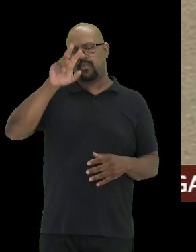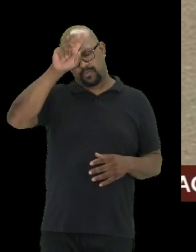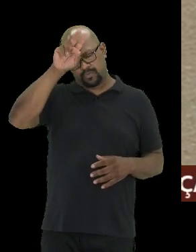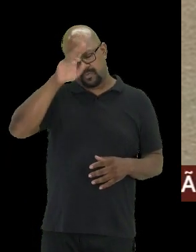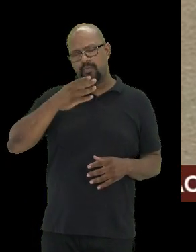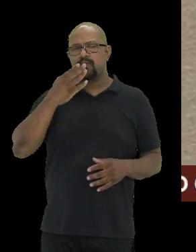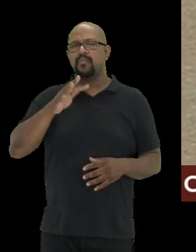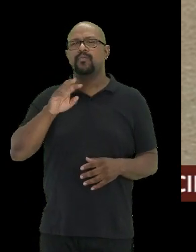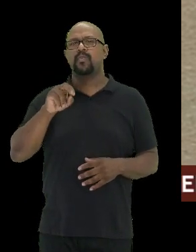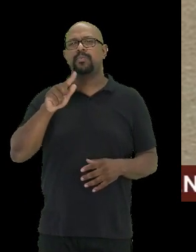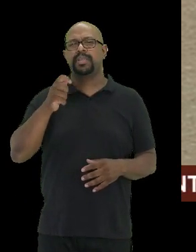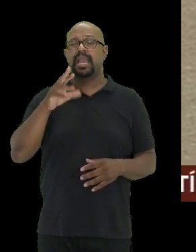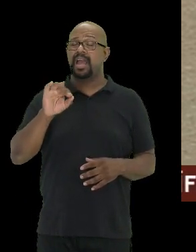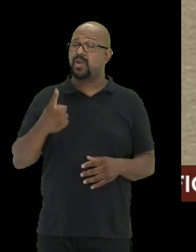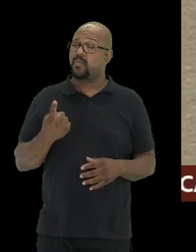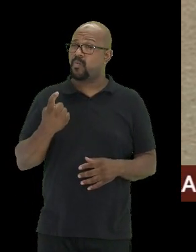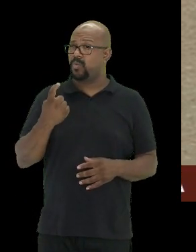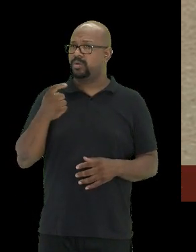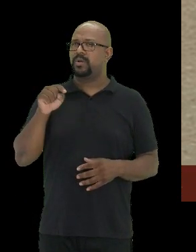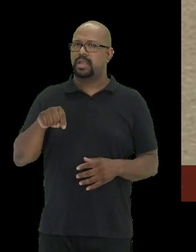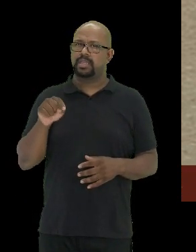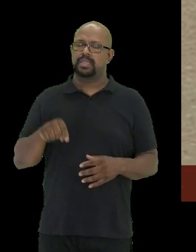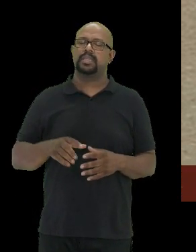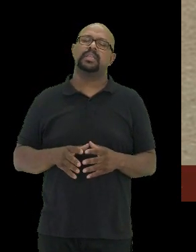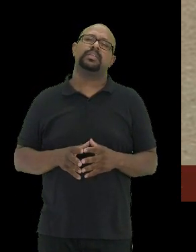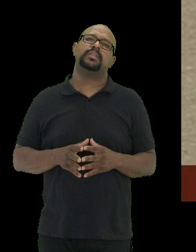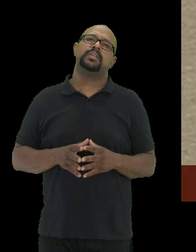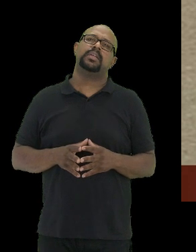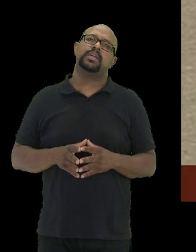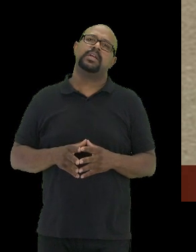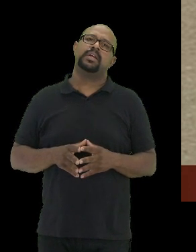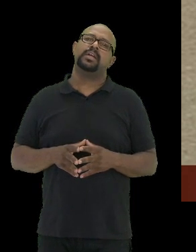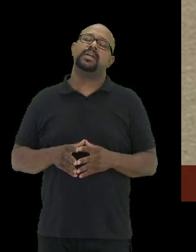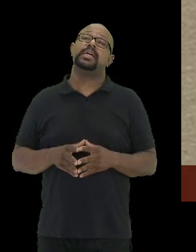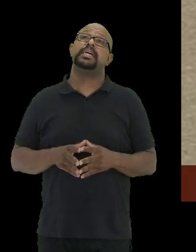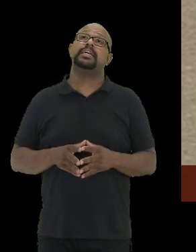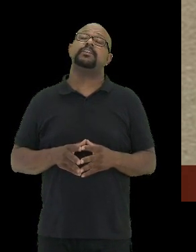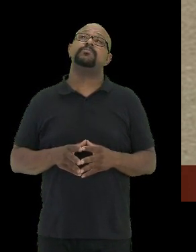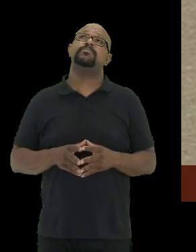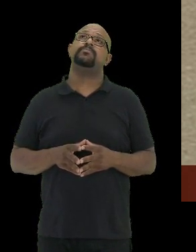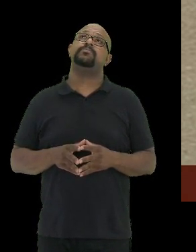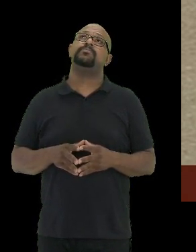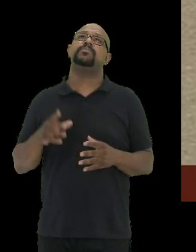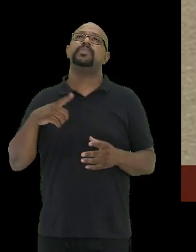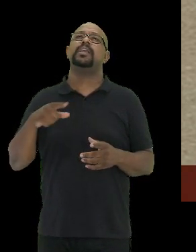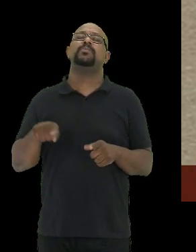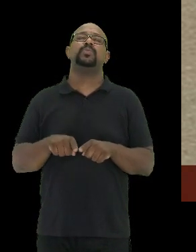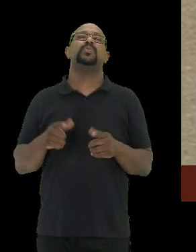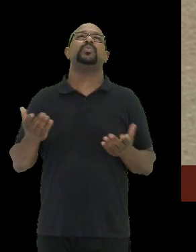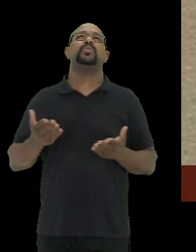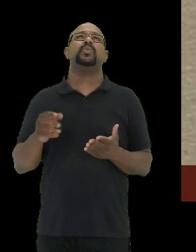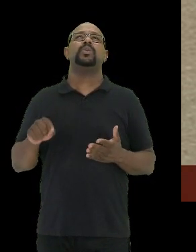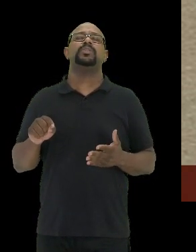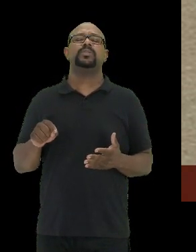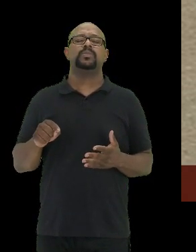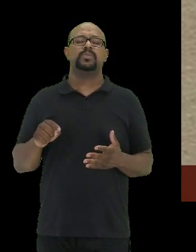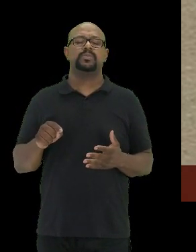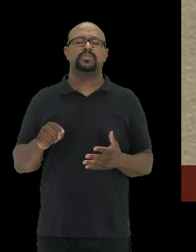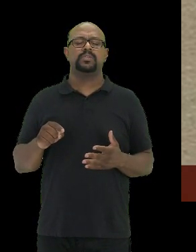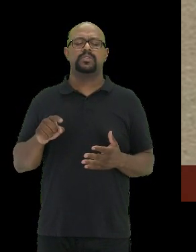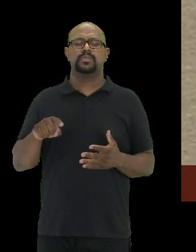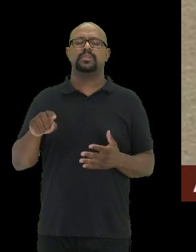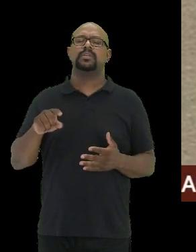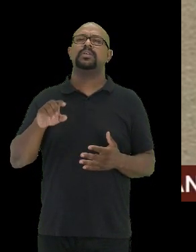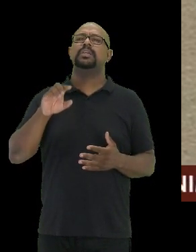também é um dos únicos, principalmente iluminado, e temos hoje os famosos